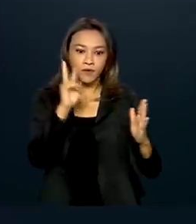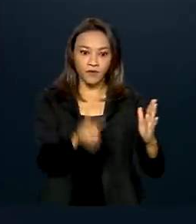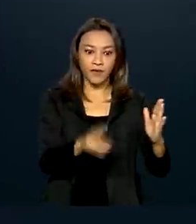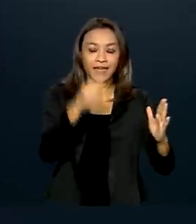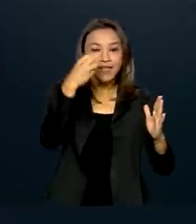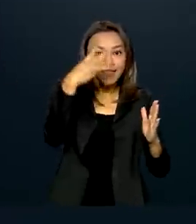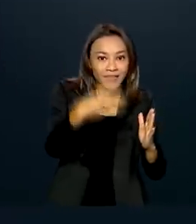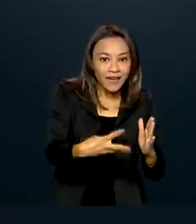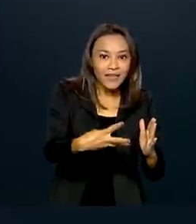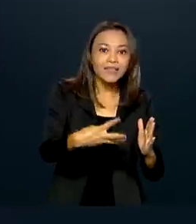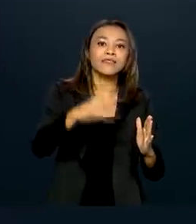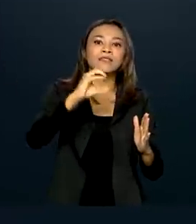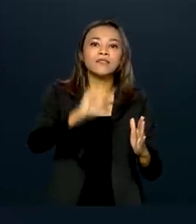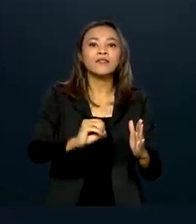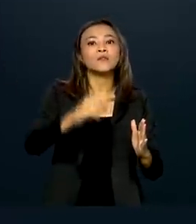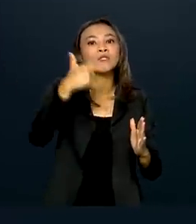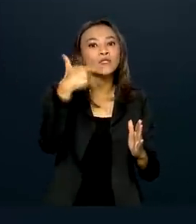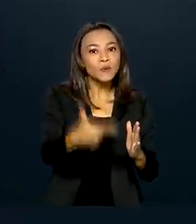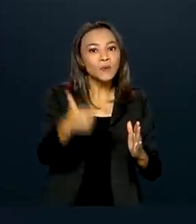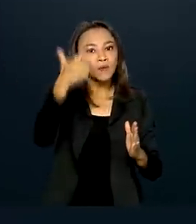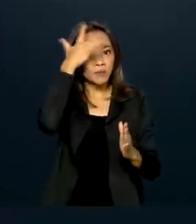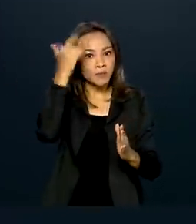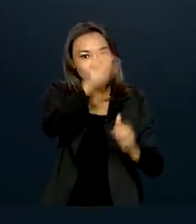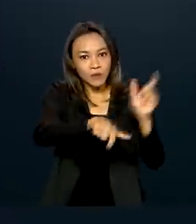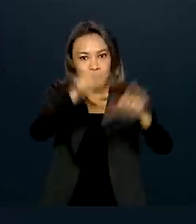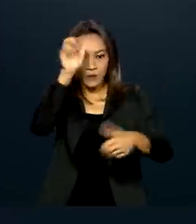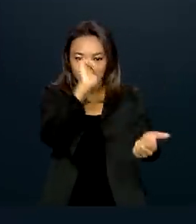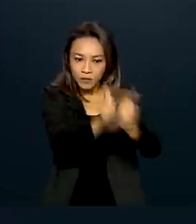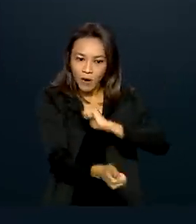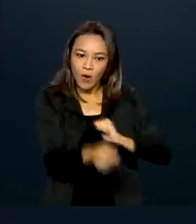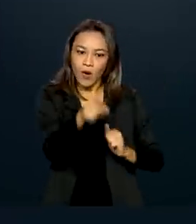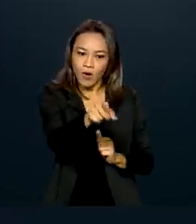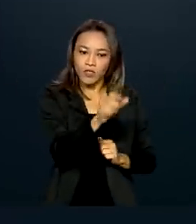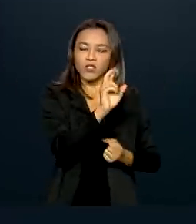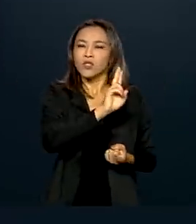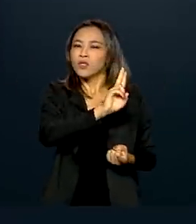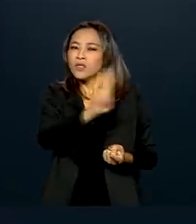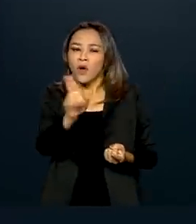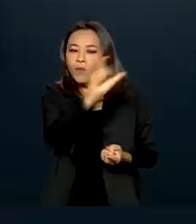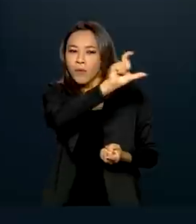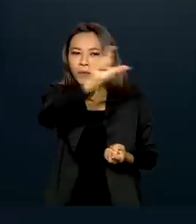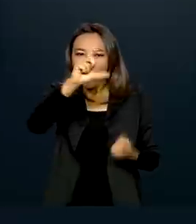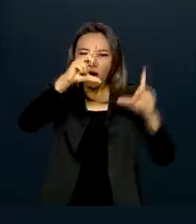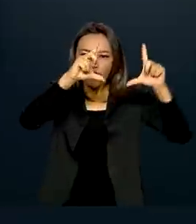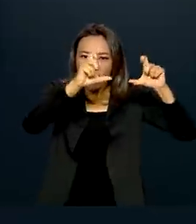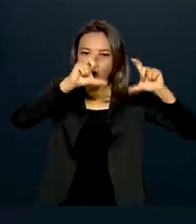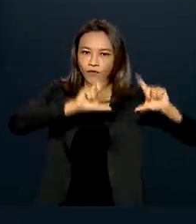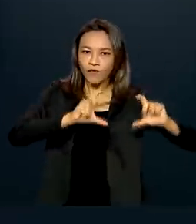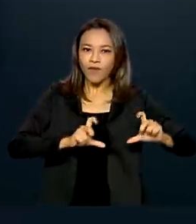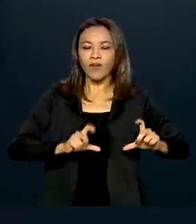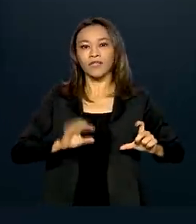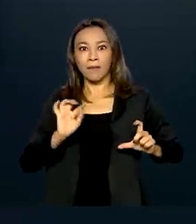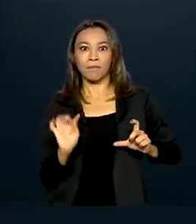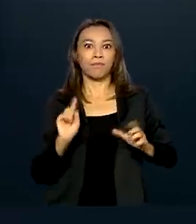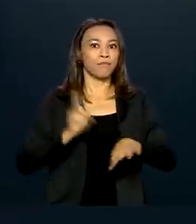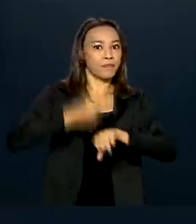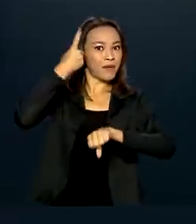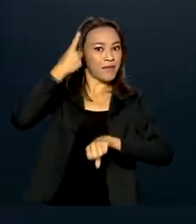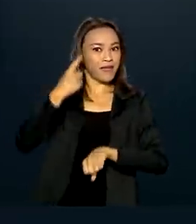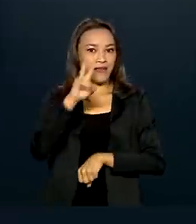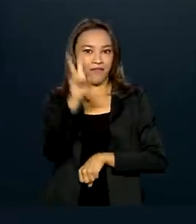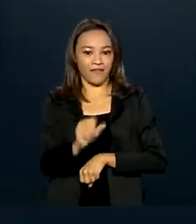302 atletas brasileiros que estão em Tóquio. Dados desde quem está estreando na competição, como a